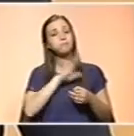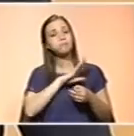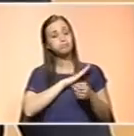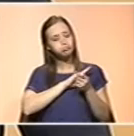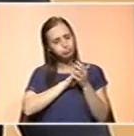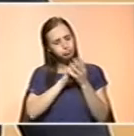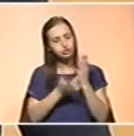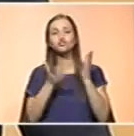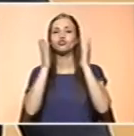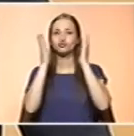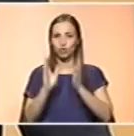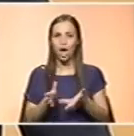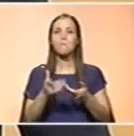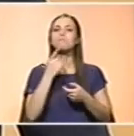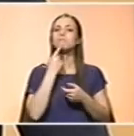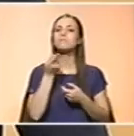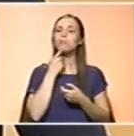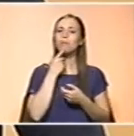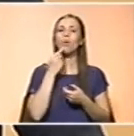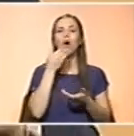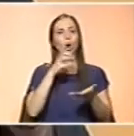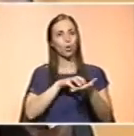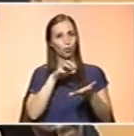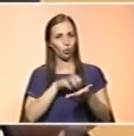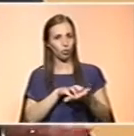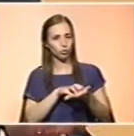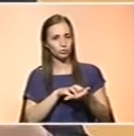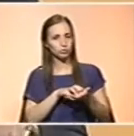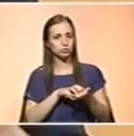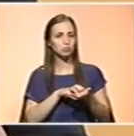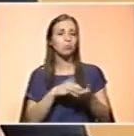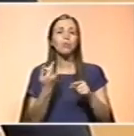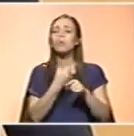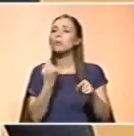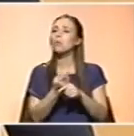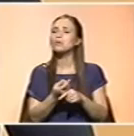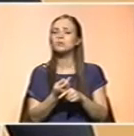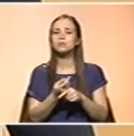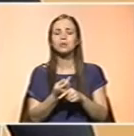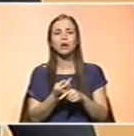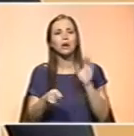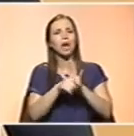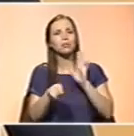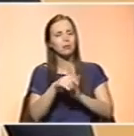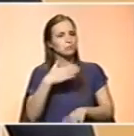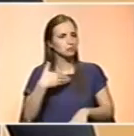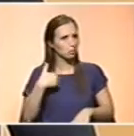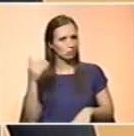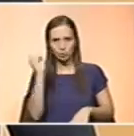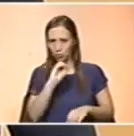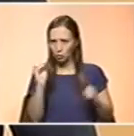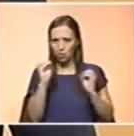esses testes já foram feitos, já se percebeu que o arroz não produz outras coisas que sejam nocivas para o consumidor, é um arroz perfeitamente